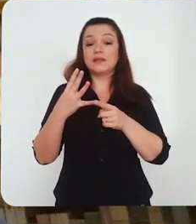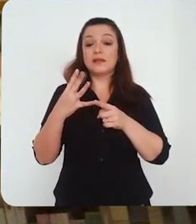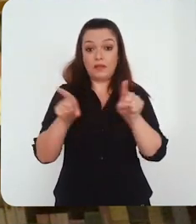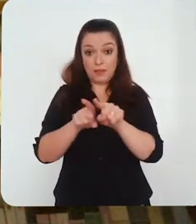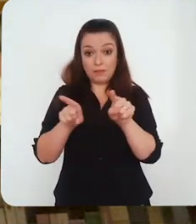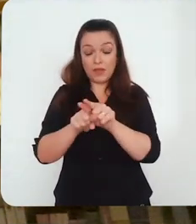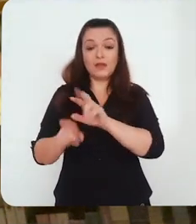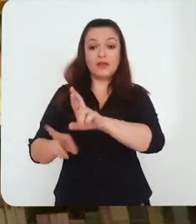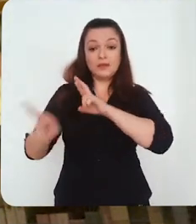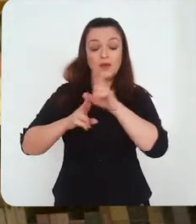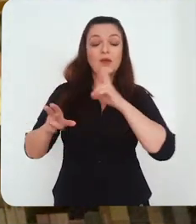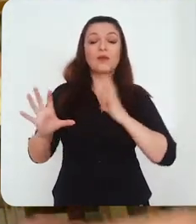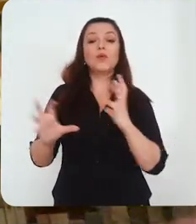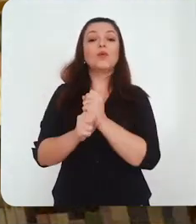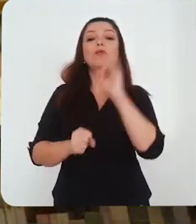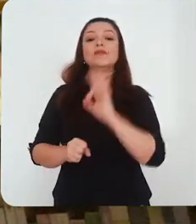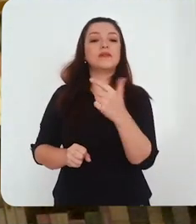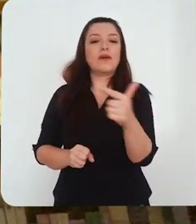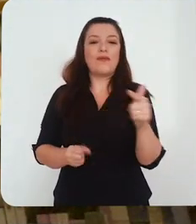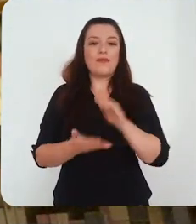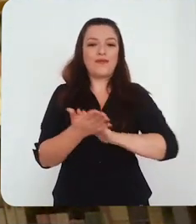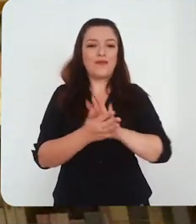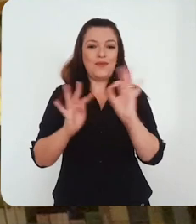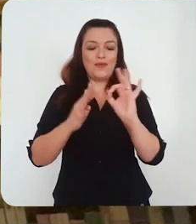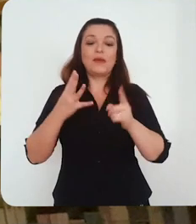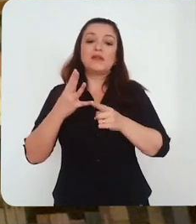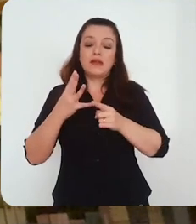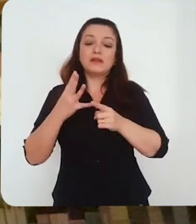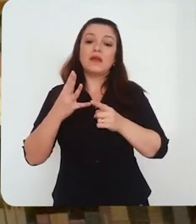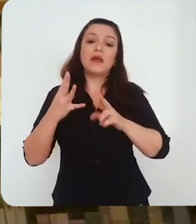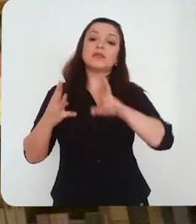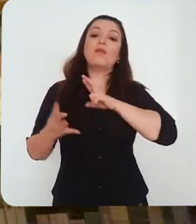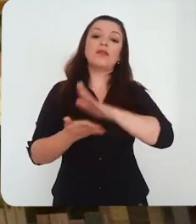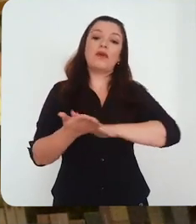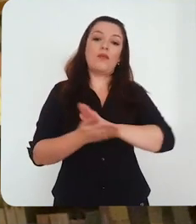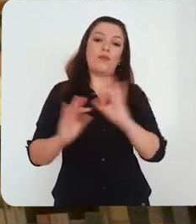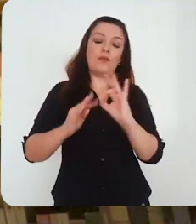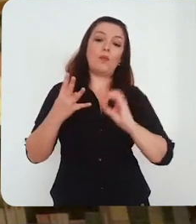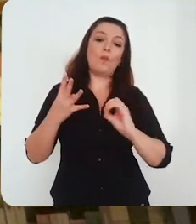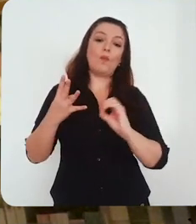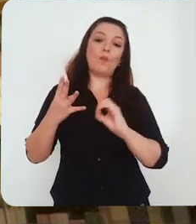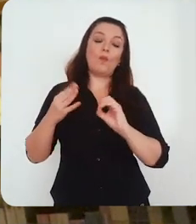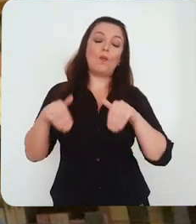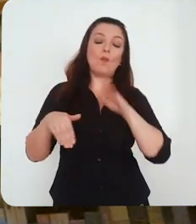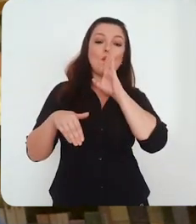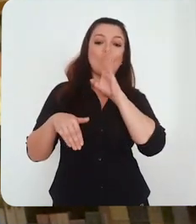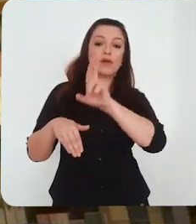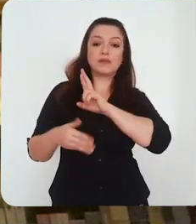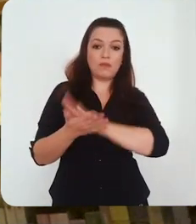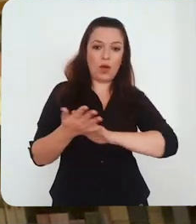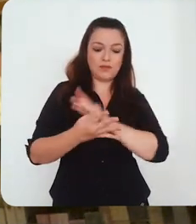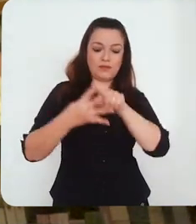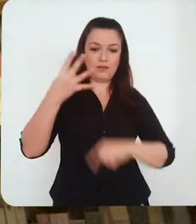grupo de coordenações, que nós não tabulamos aqui nesse percentual, que são aquelas coordenações que simplesmente não responderam